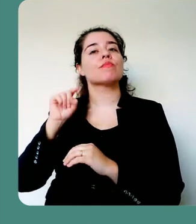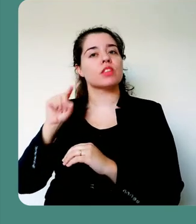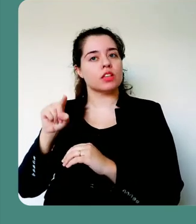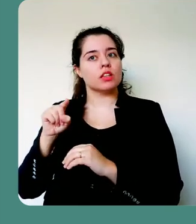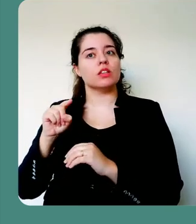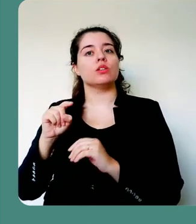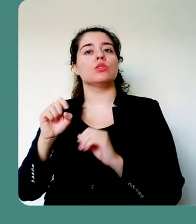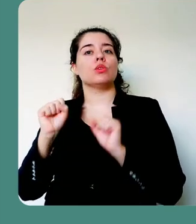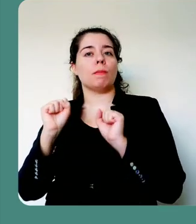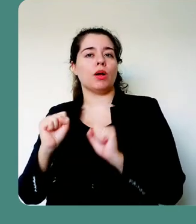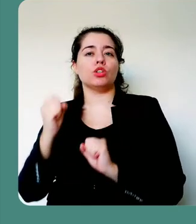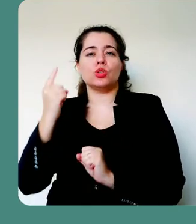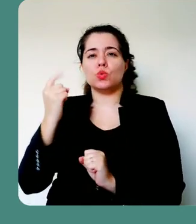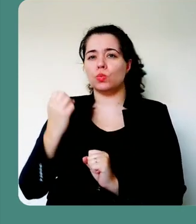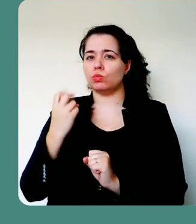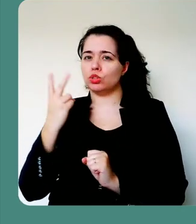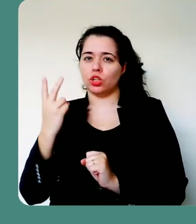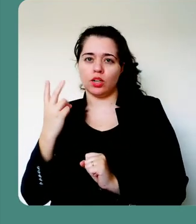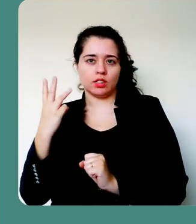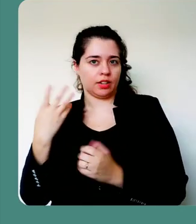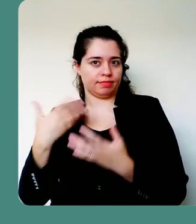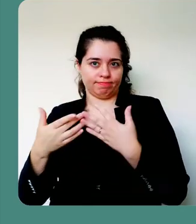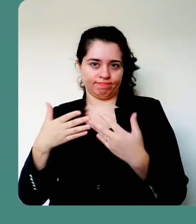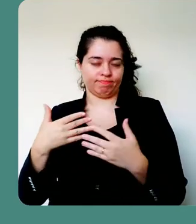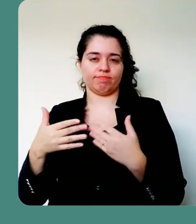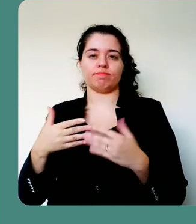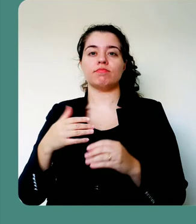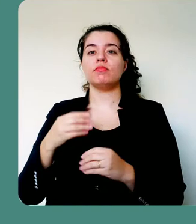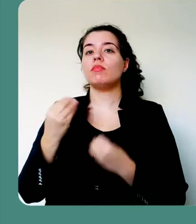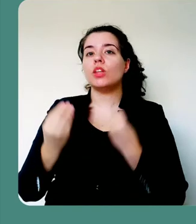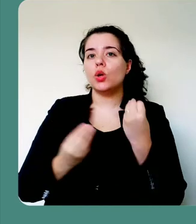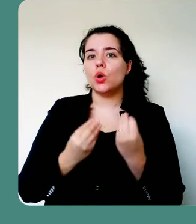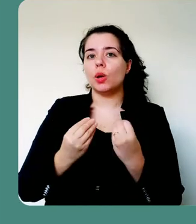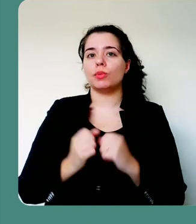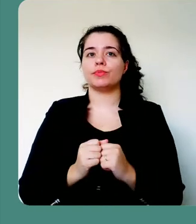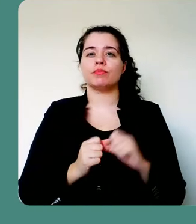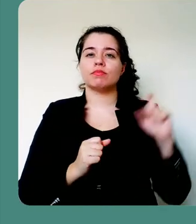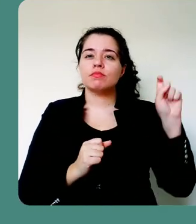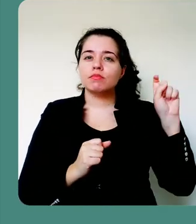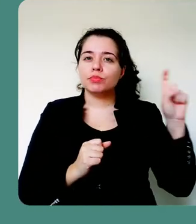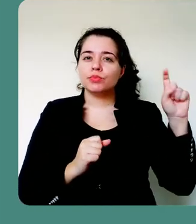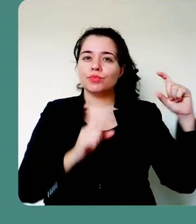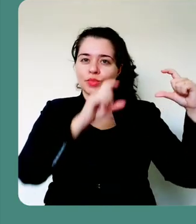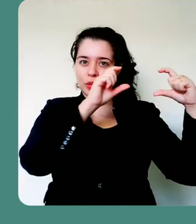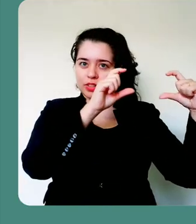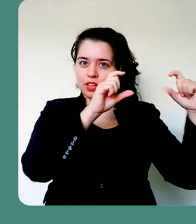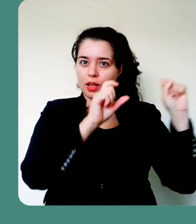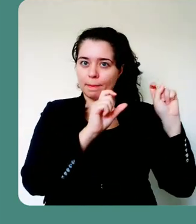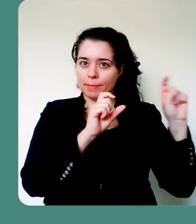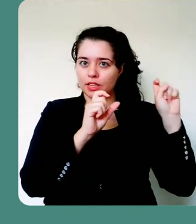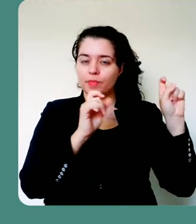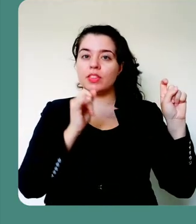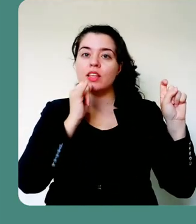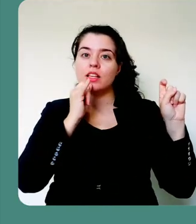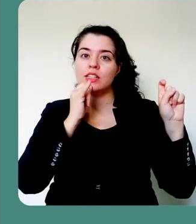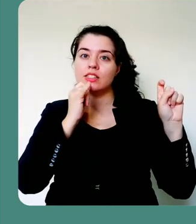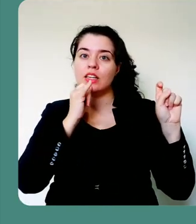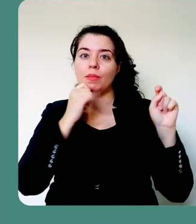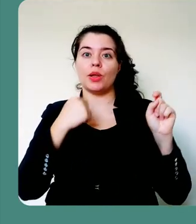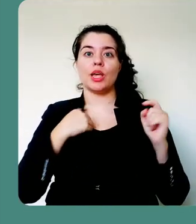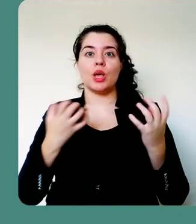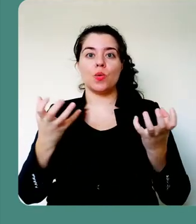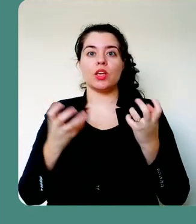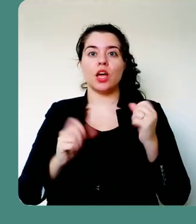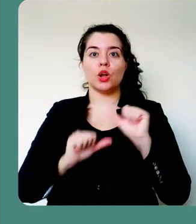ou mais slides, você vá até o slide que você deseja fazer a alteração, como aqui, por exemplo, eu quero alterar o áudio do